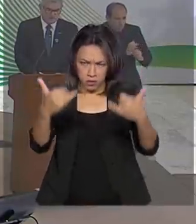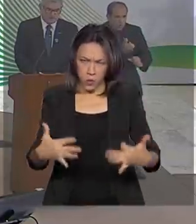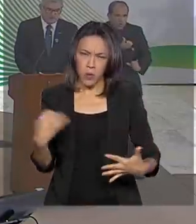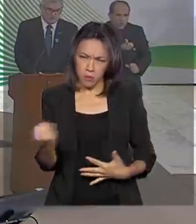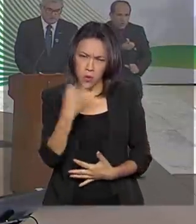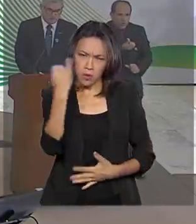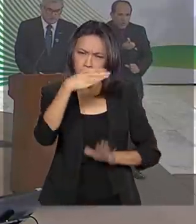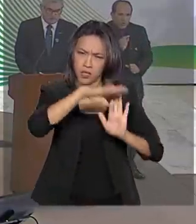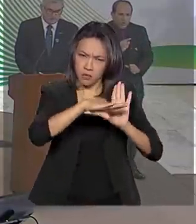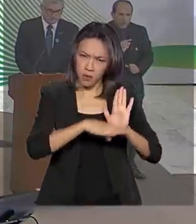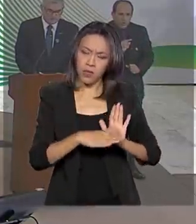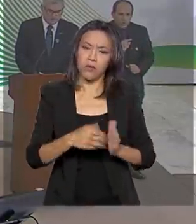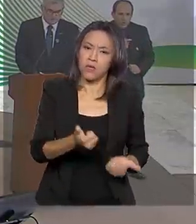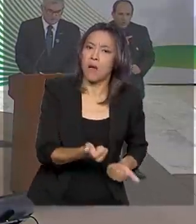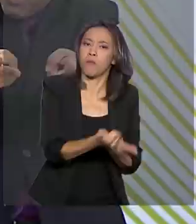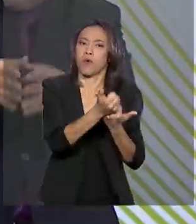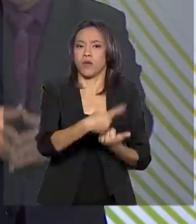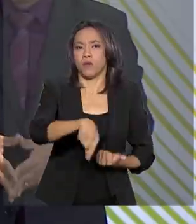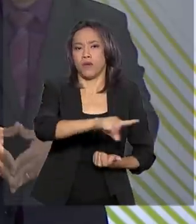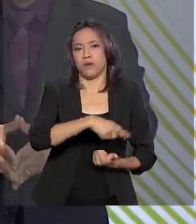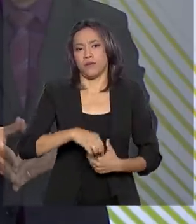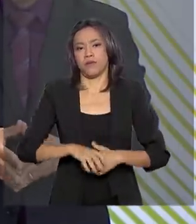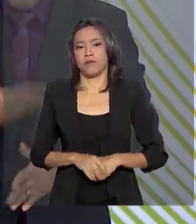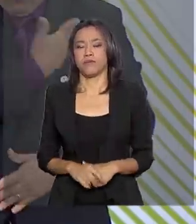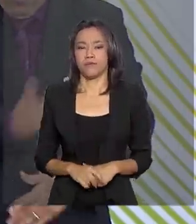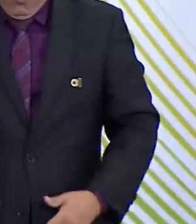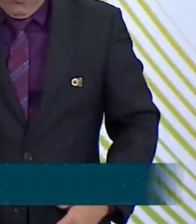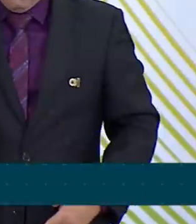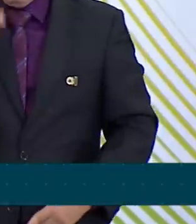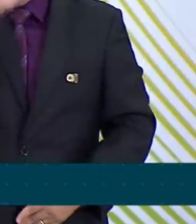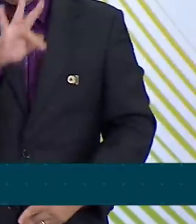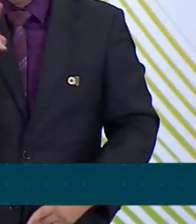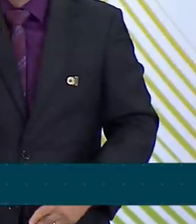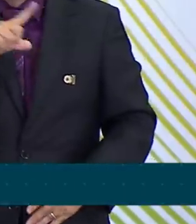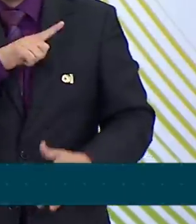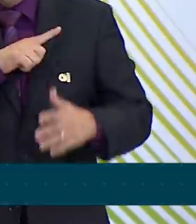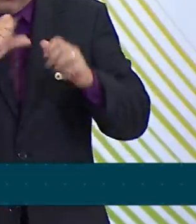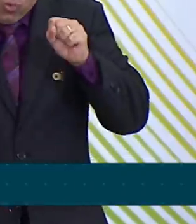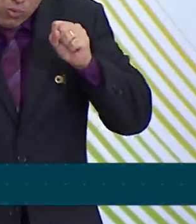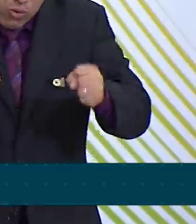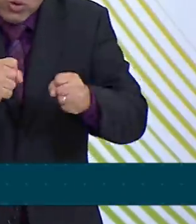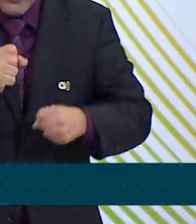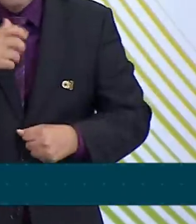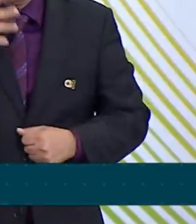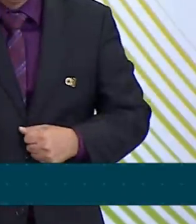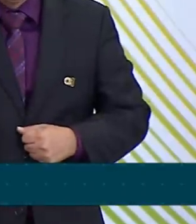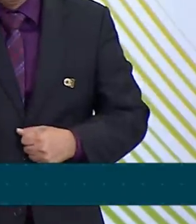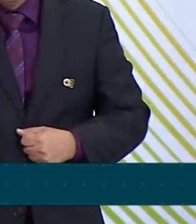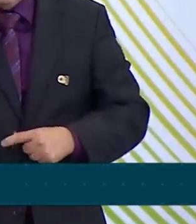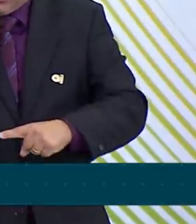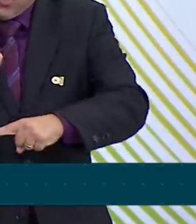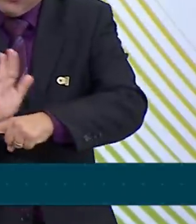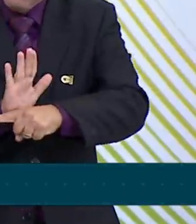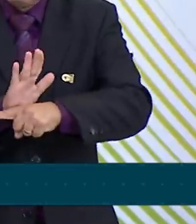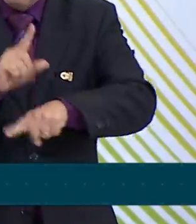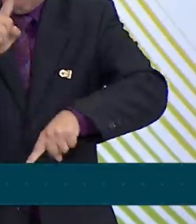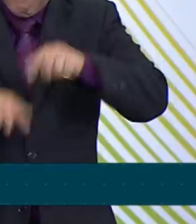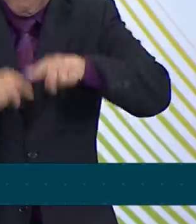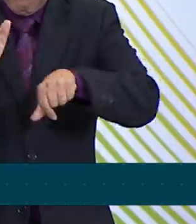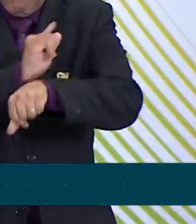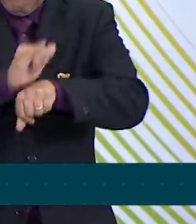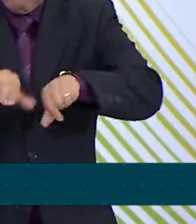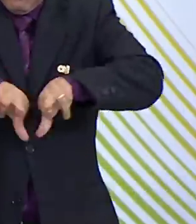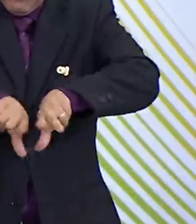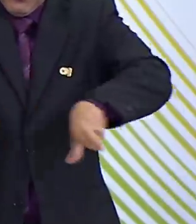programas no apoio aos atletas. O governo federal vem se empenhando intensamente na construção de instrumentos para o